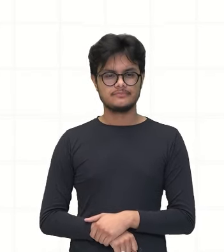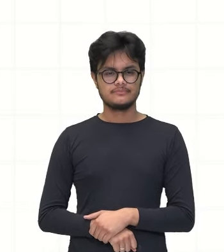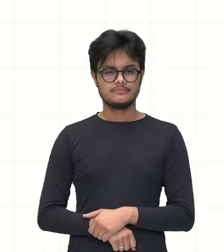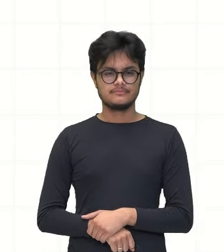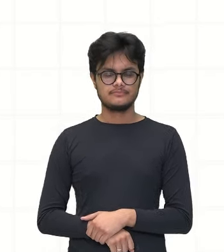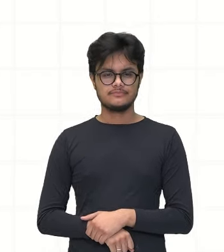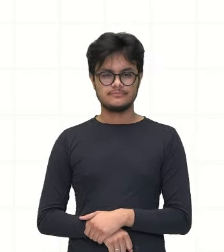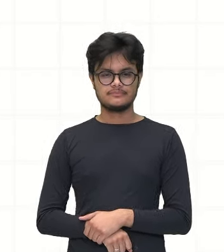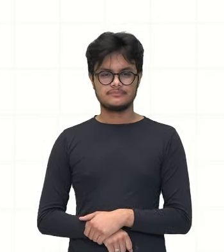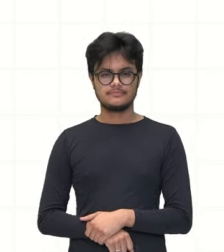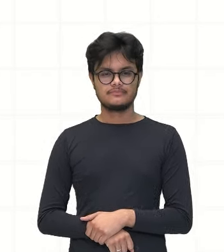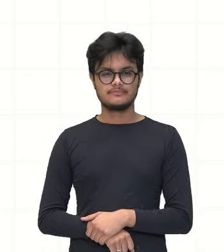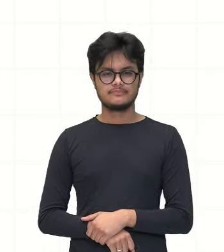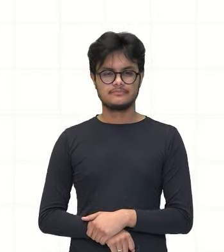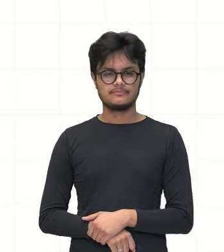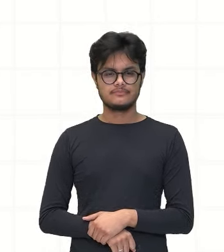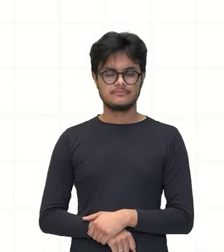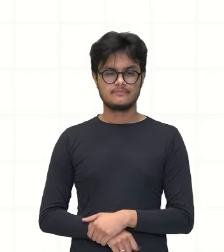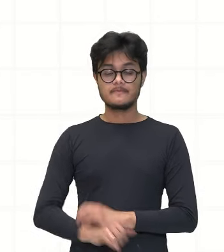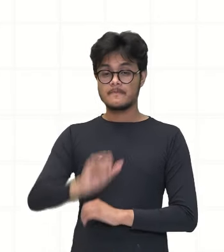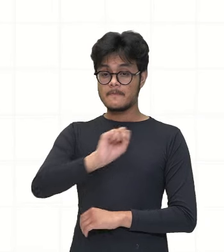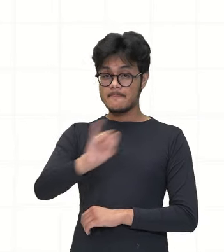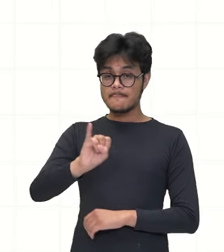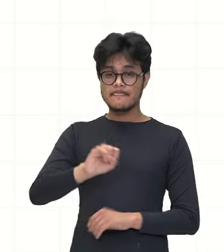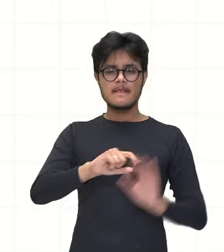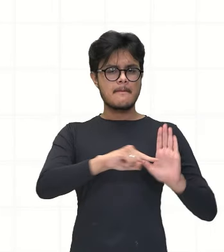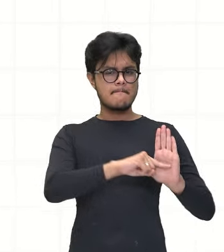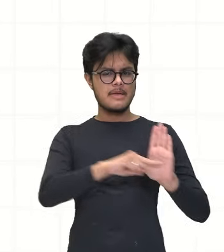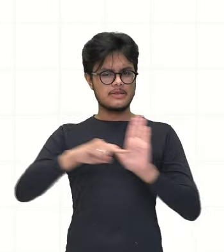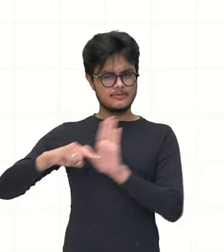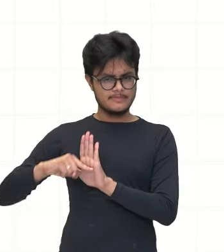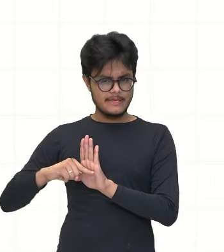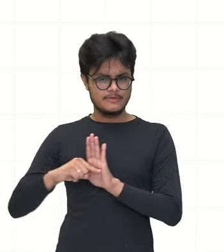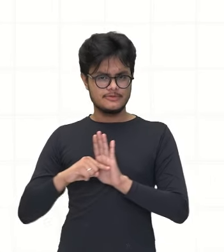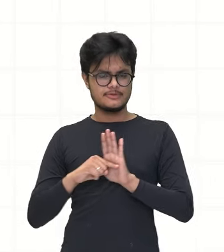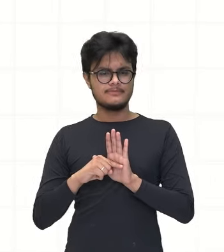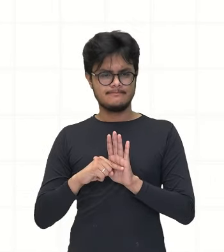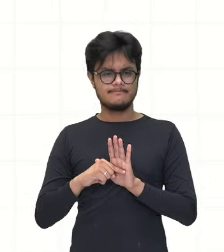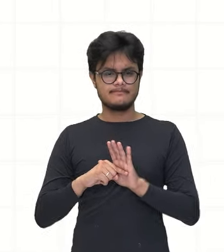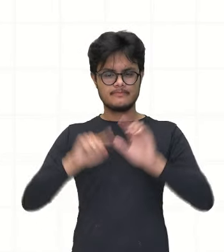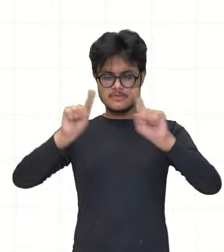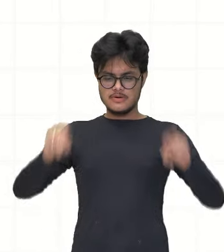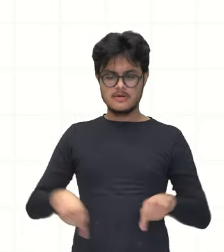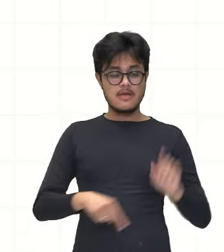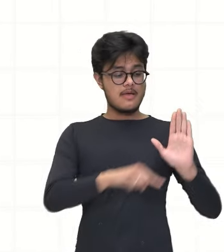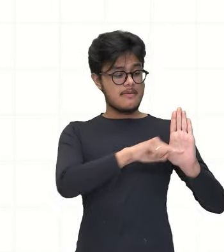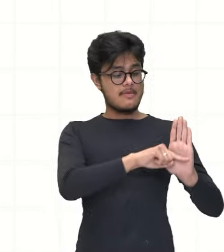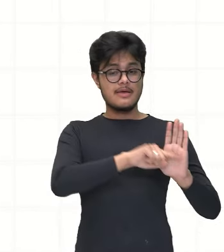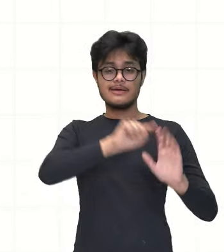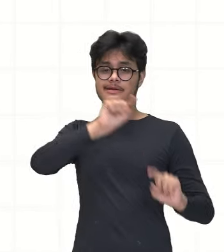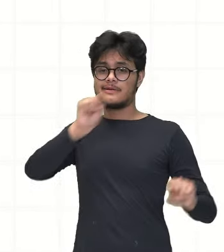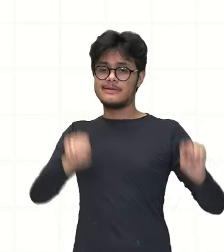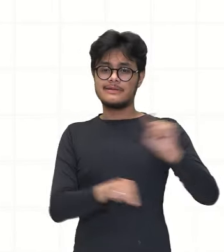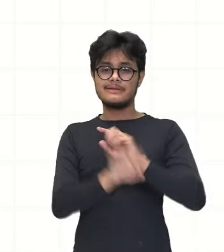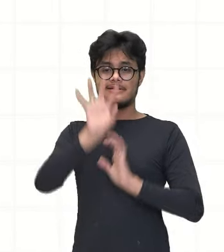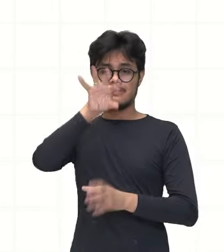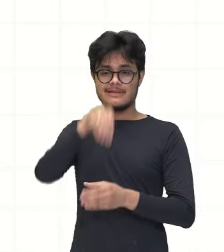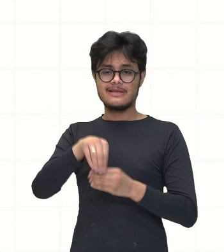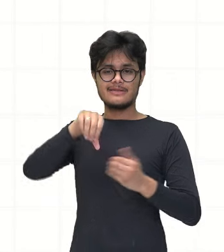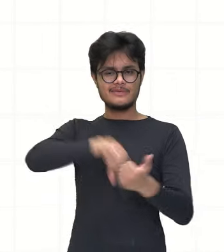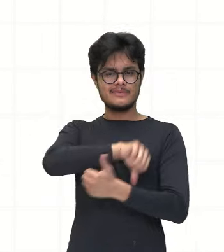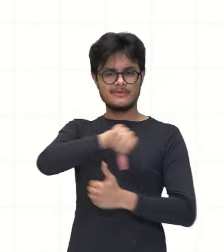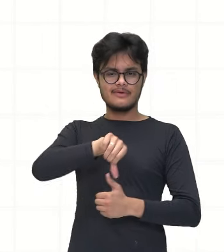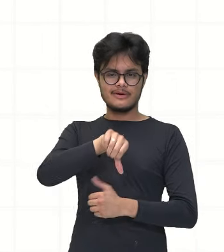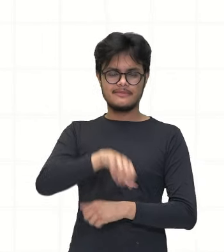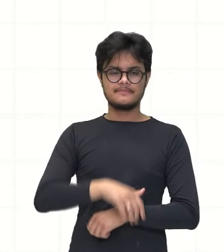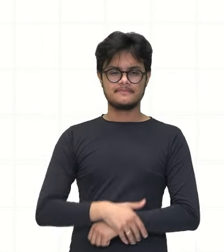você pode pensar assim, Toda vez que eu tiver um menos fora do parênteses, né, muda todos os sinais de dentro, né? Que se fosse